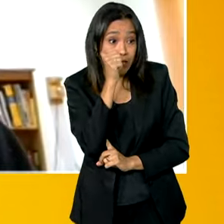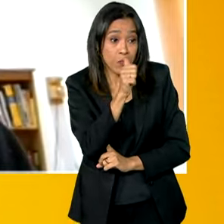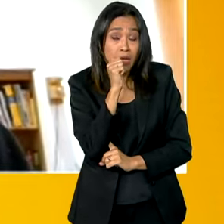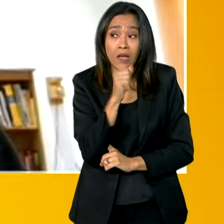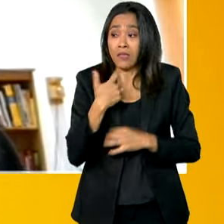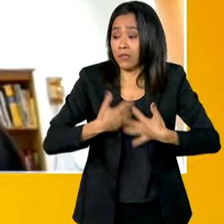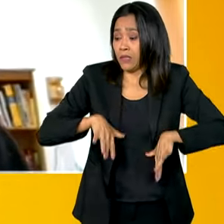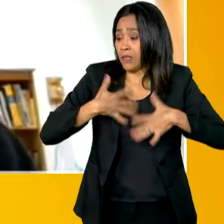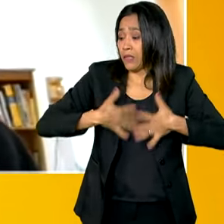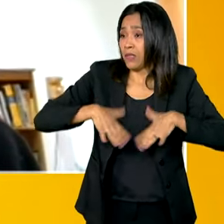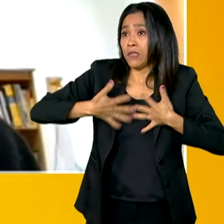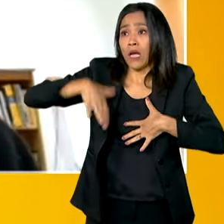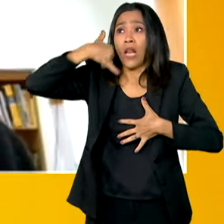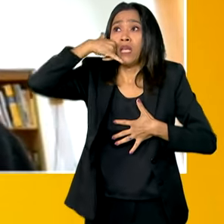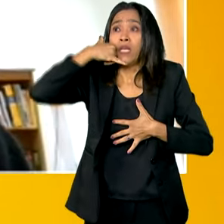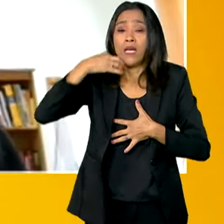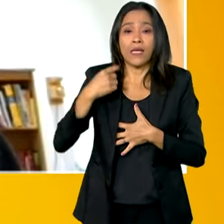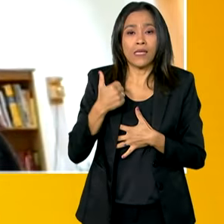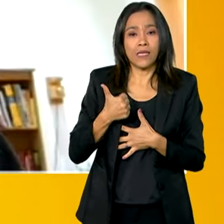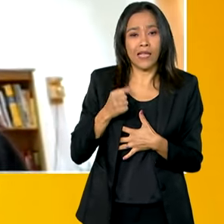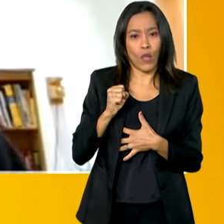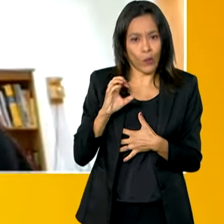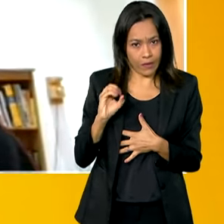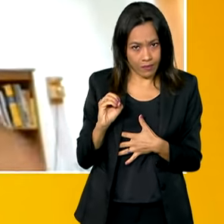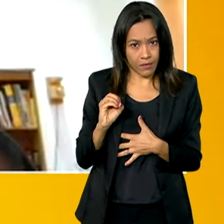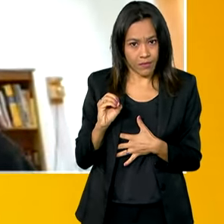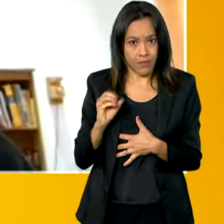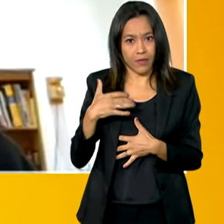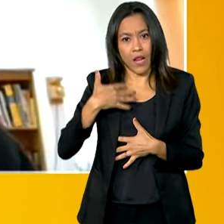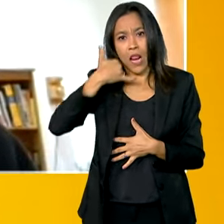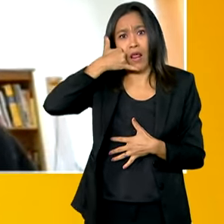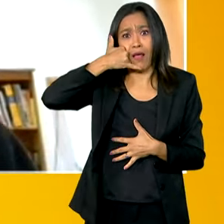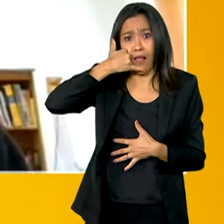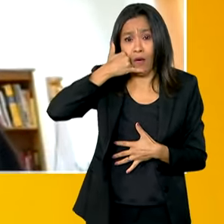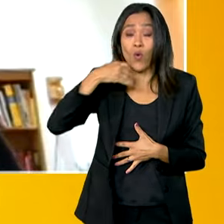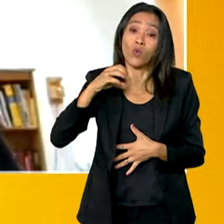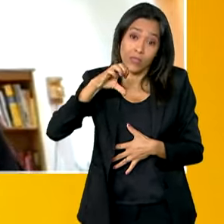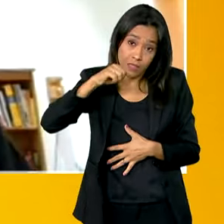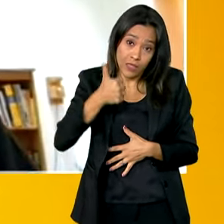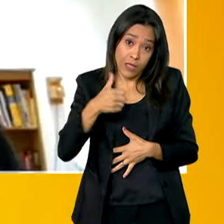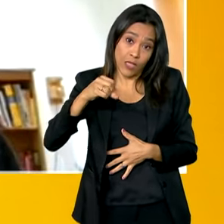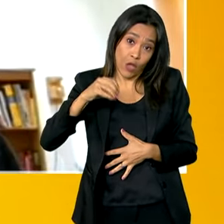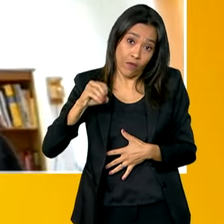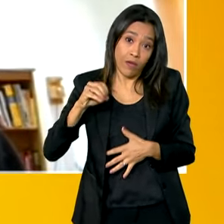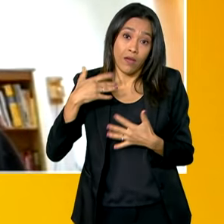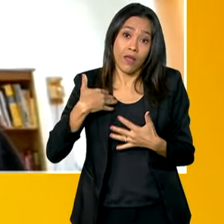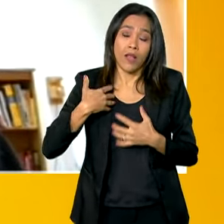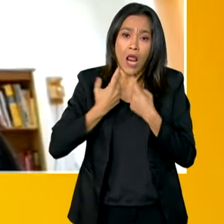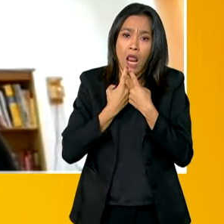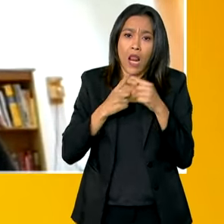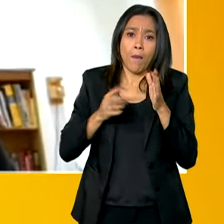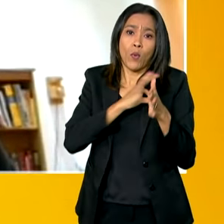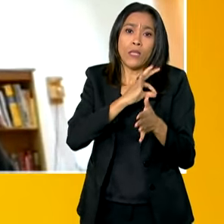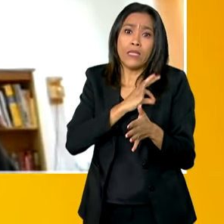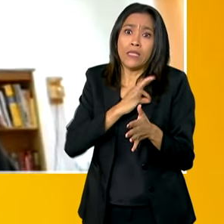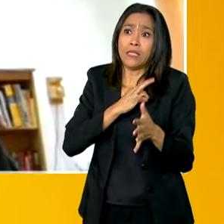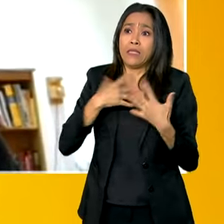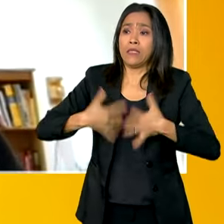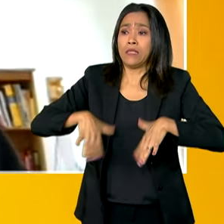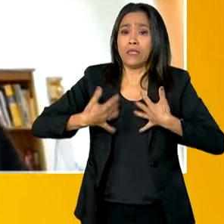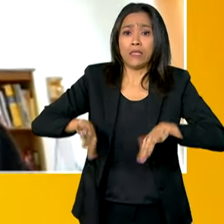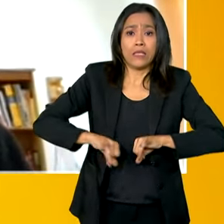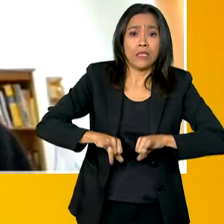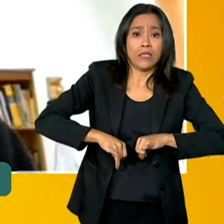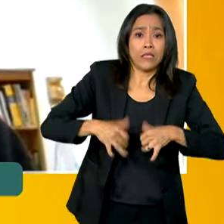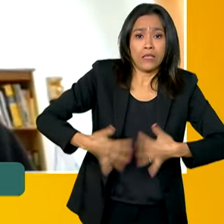Ligue, o Disque 190, né? E acionem a polícia em qualquer situação de urgência de violência que elas estejam vivendo.